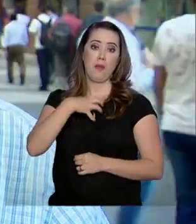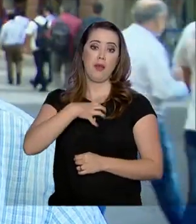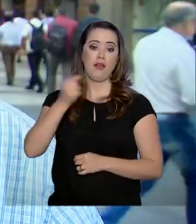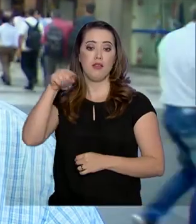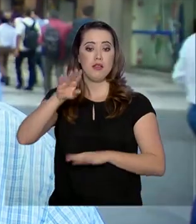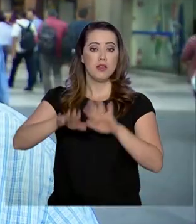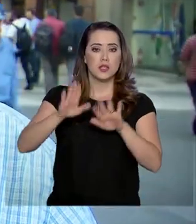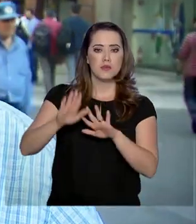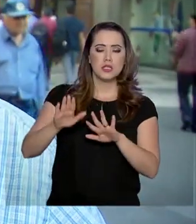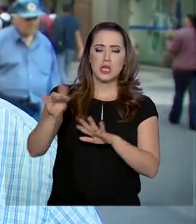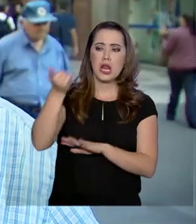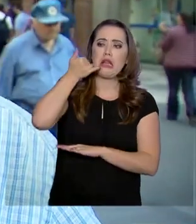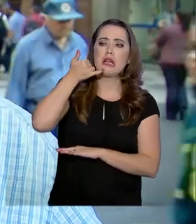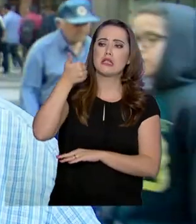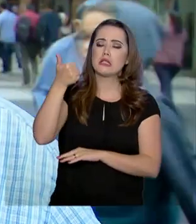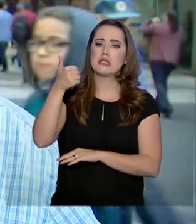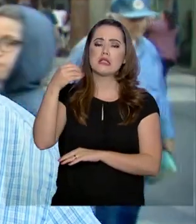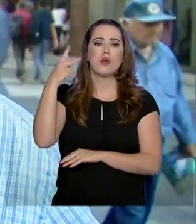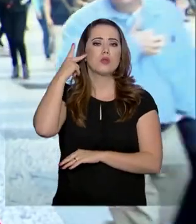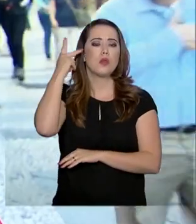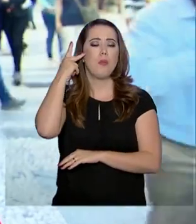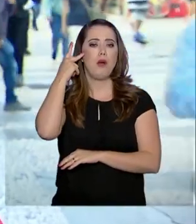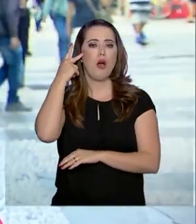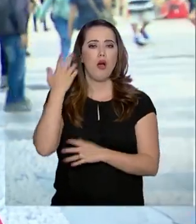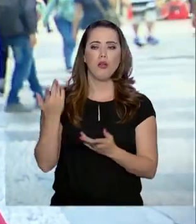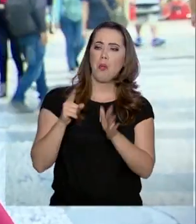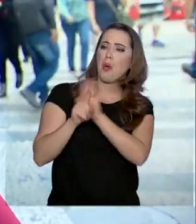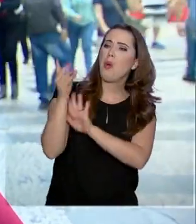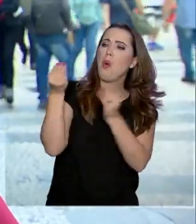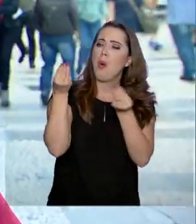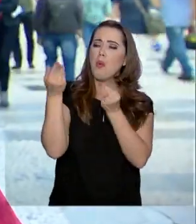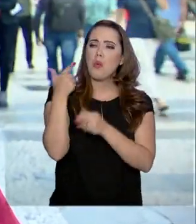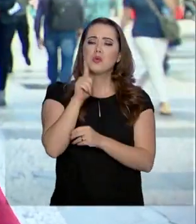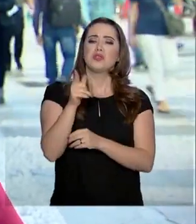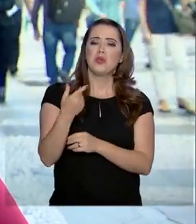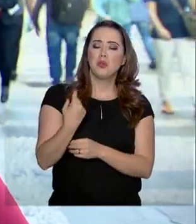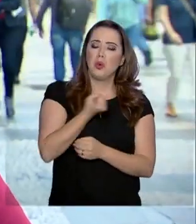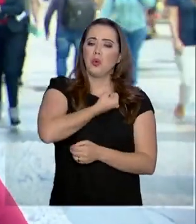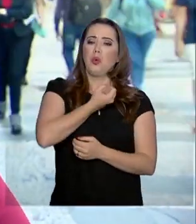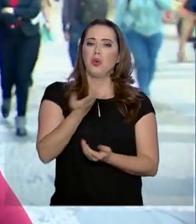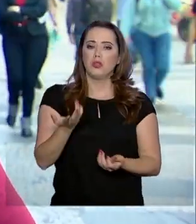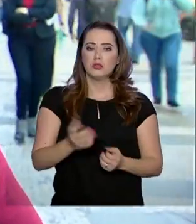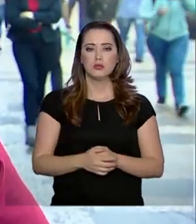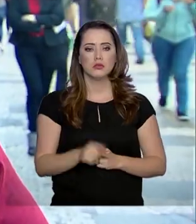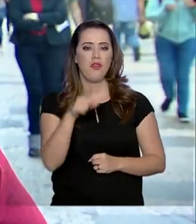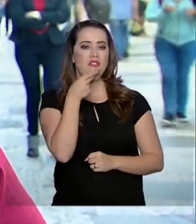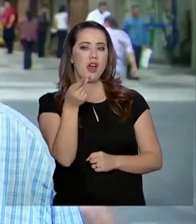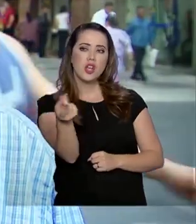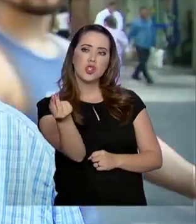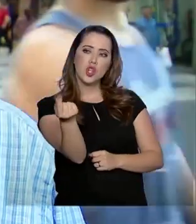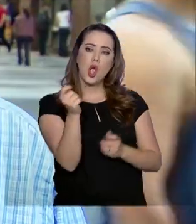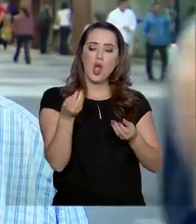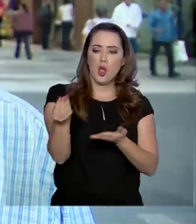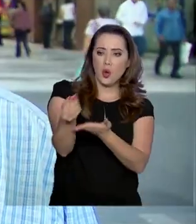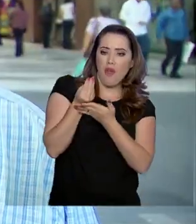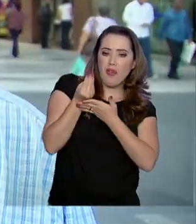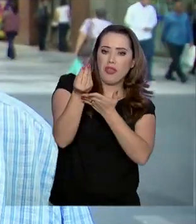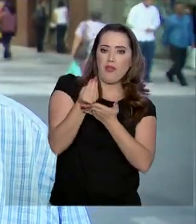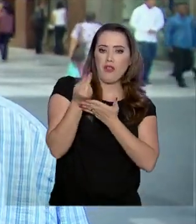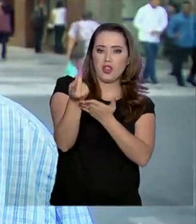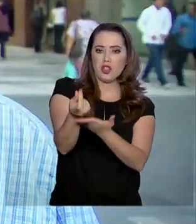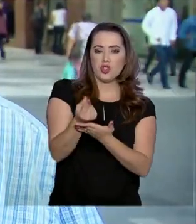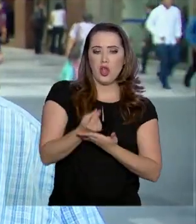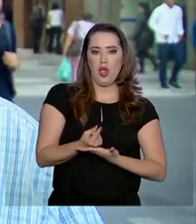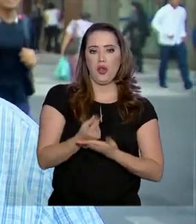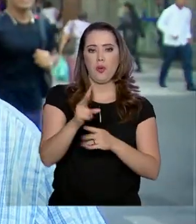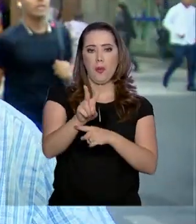Fala que tem um dinheiro que é para me pegar. E eles ficam insistindo para quê?